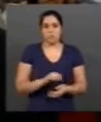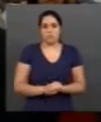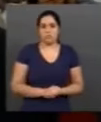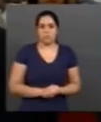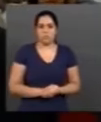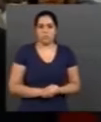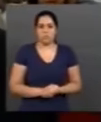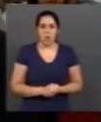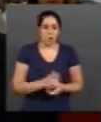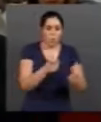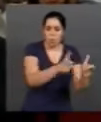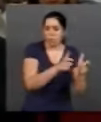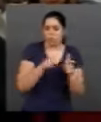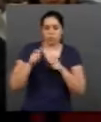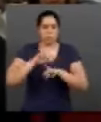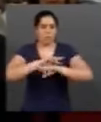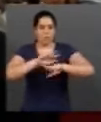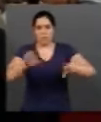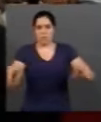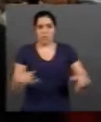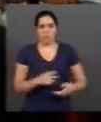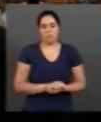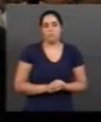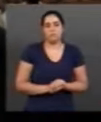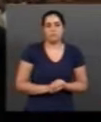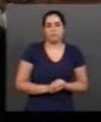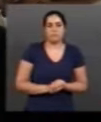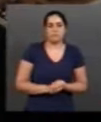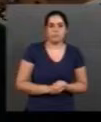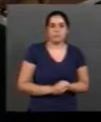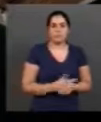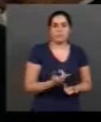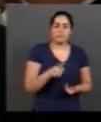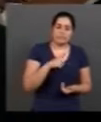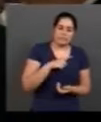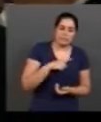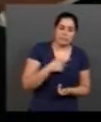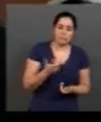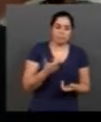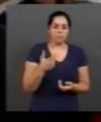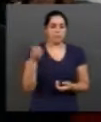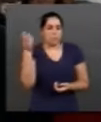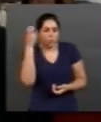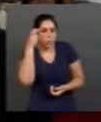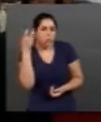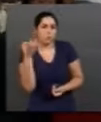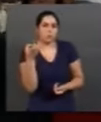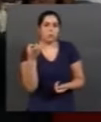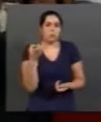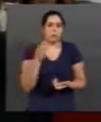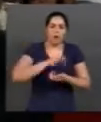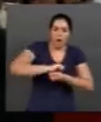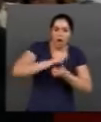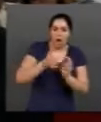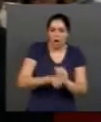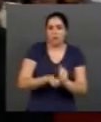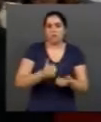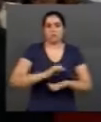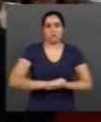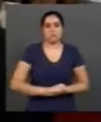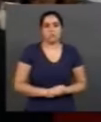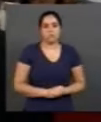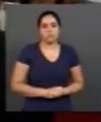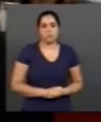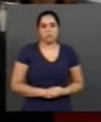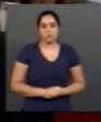em todas as áreas do conhecimento, né? Isso envolve, certamente, a cultura, as artes, a